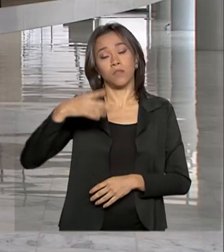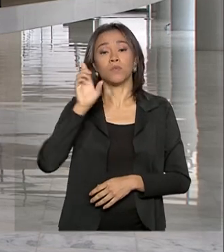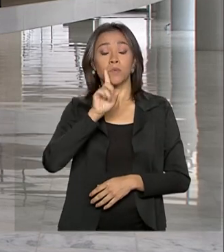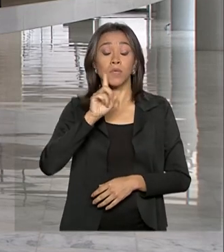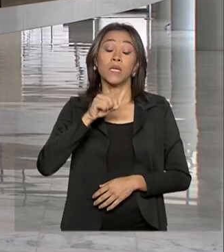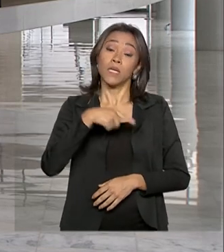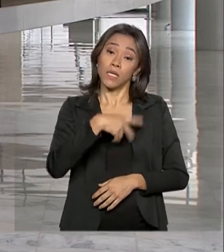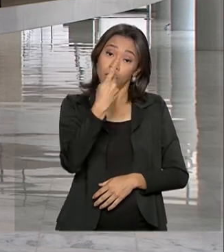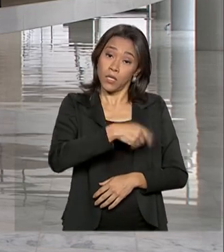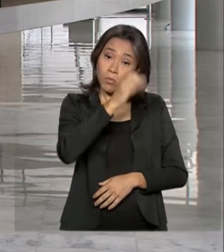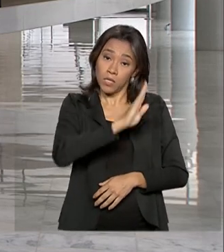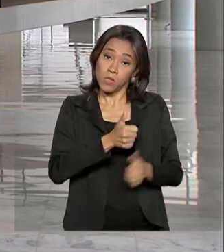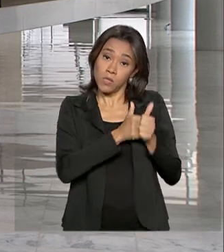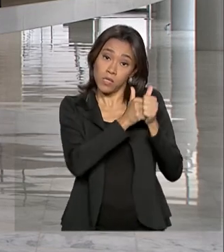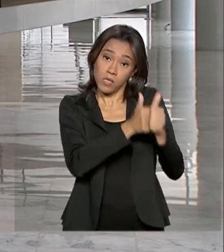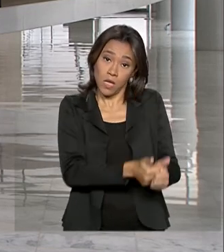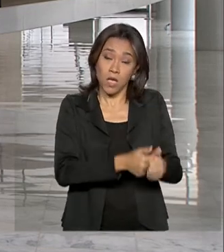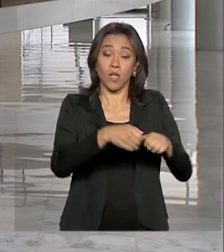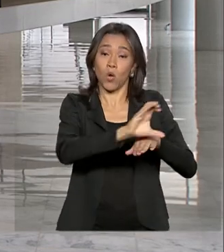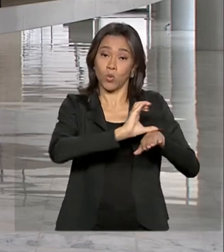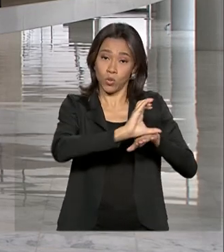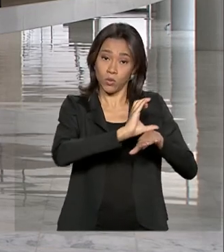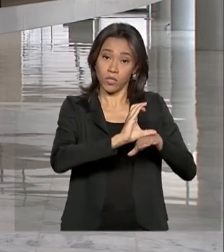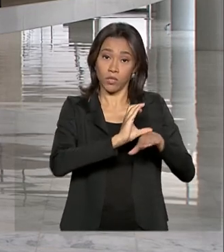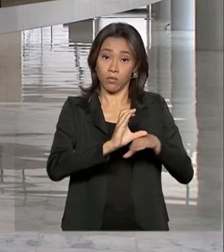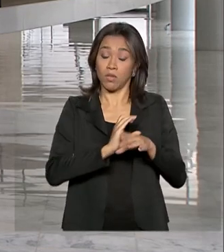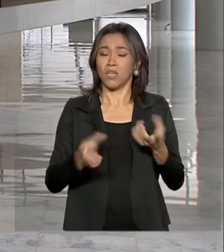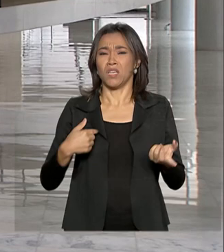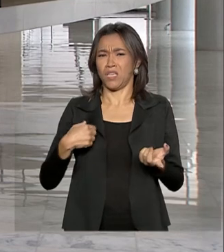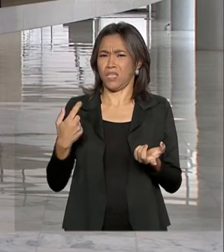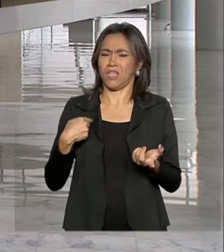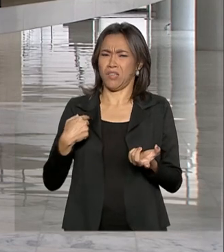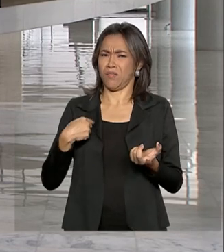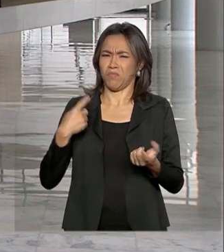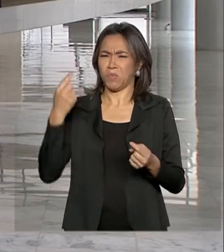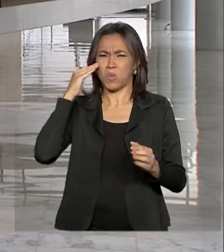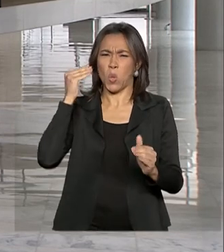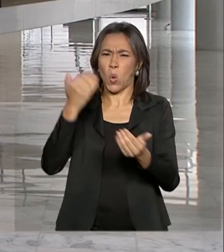que defende a paz e repudia o terrorismo. Vamos ver.